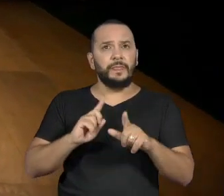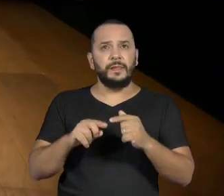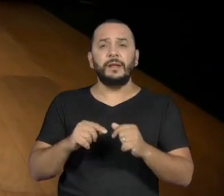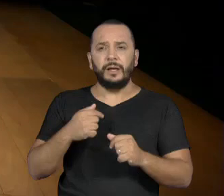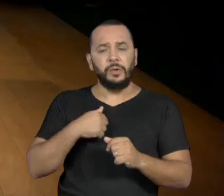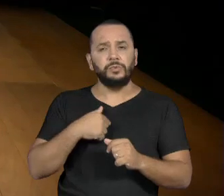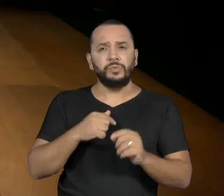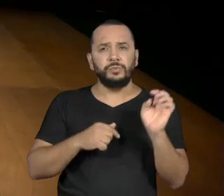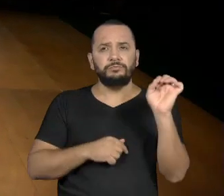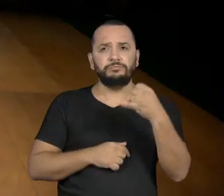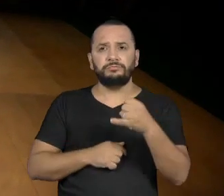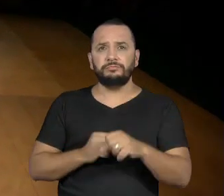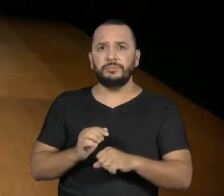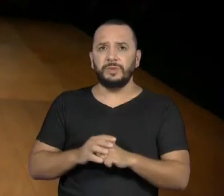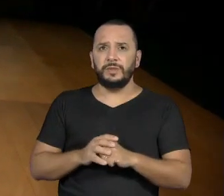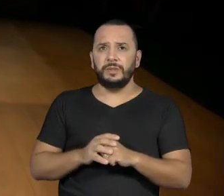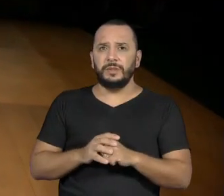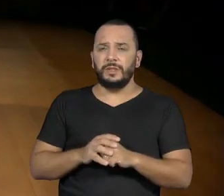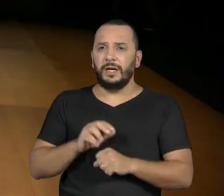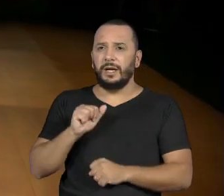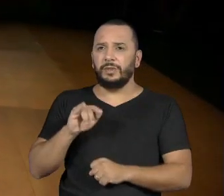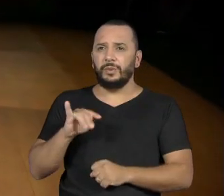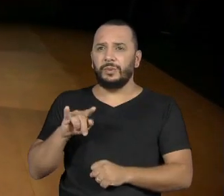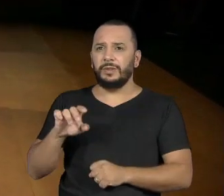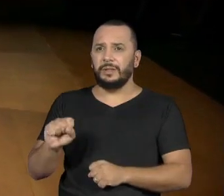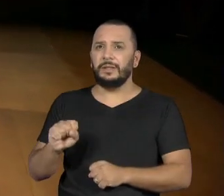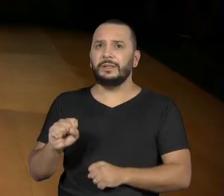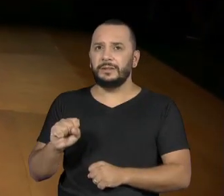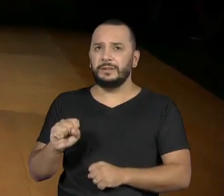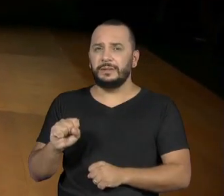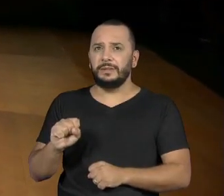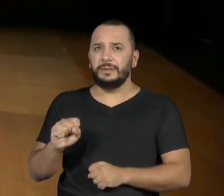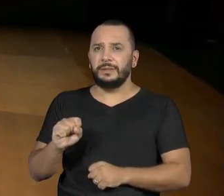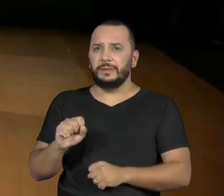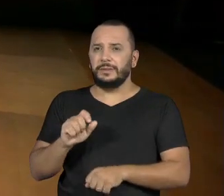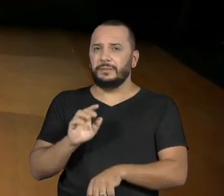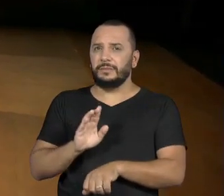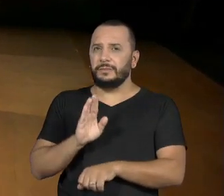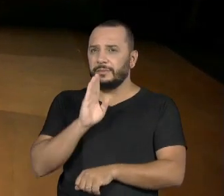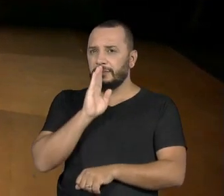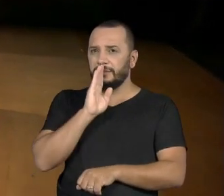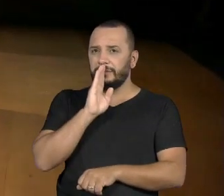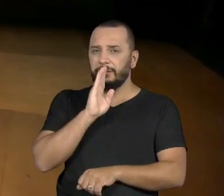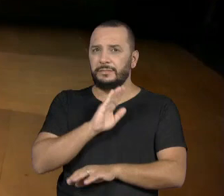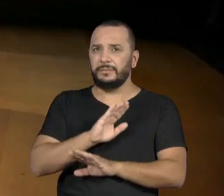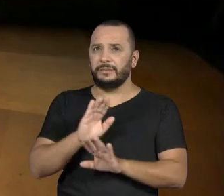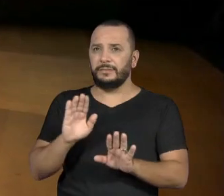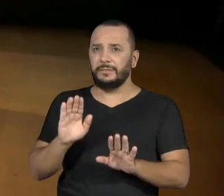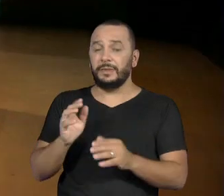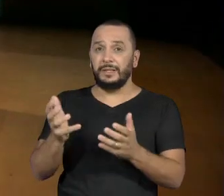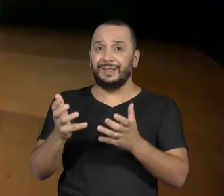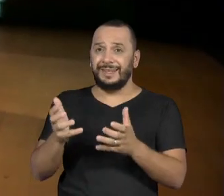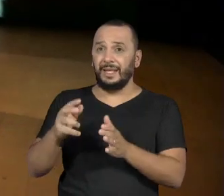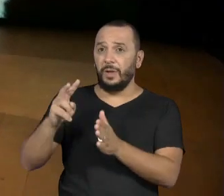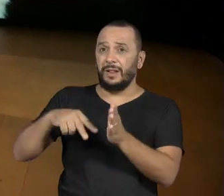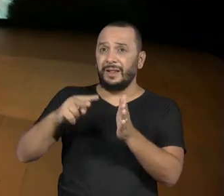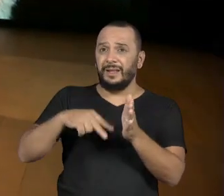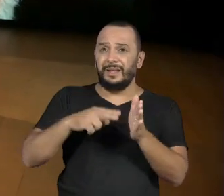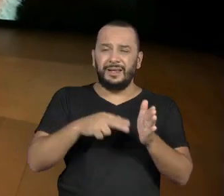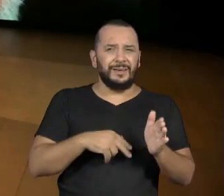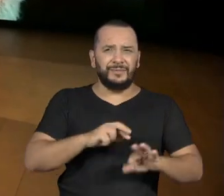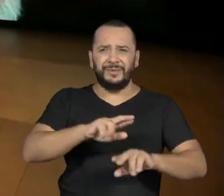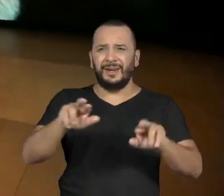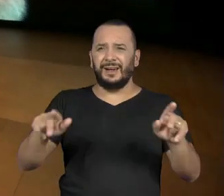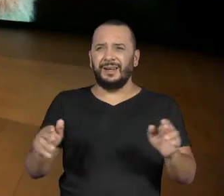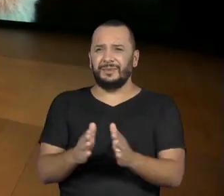sou. Aí o Antunes colocou nessa pausa, ele queria que eu lesse um monte de livros,